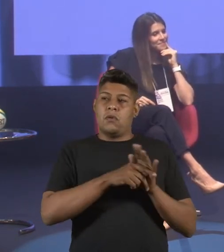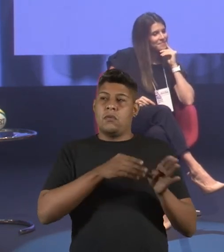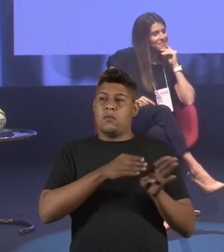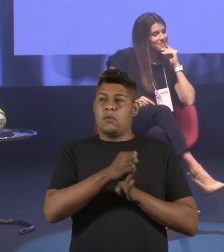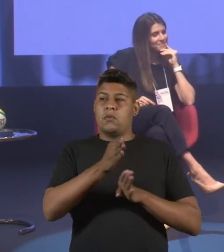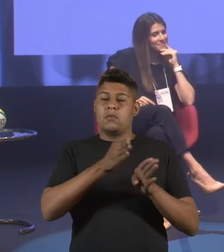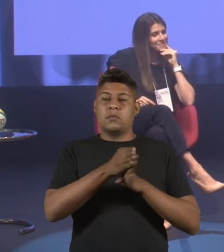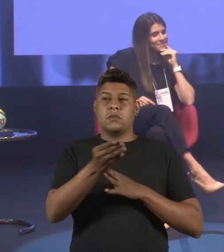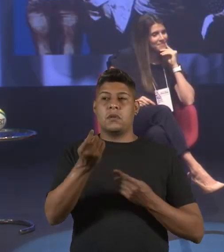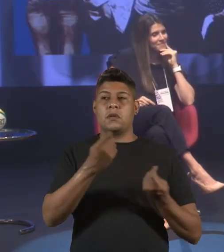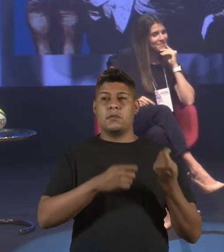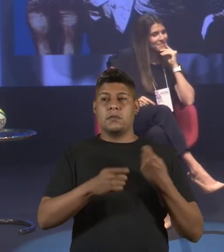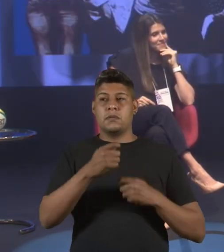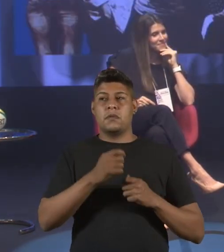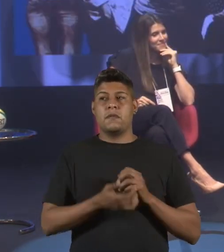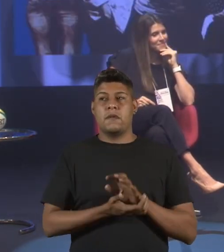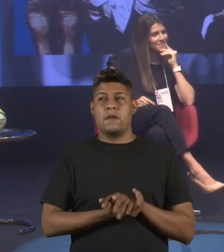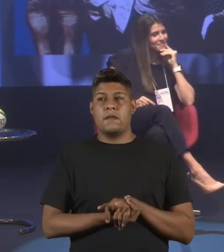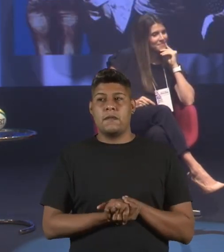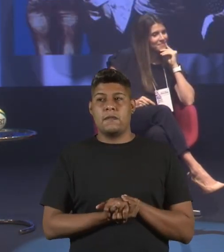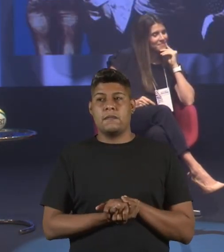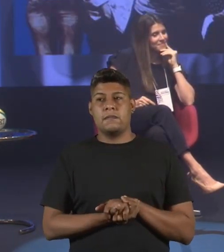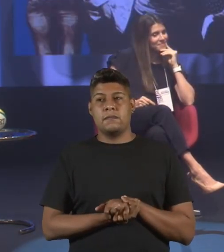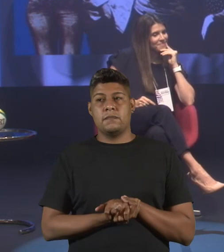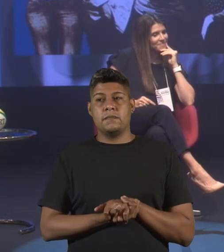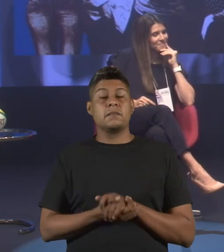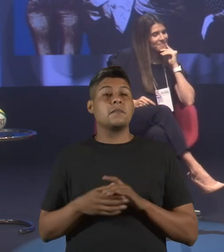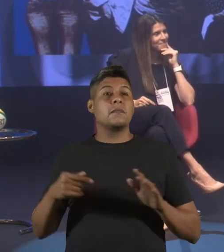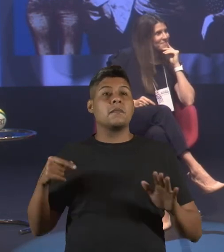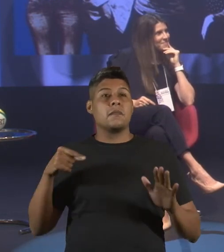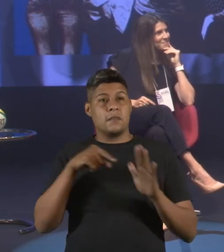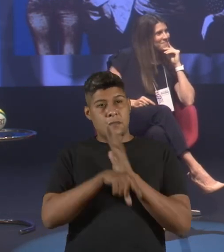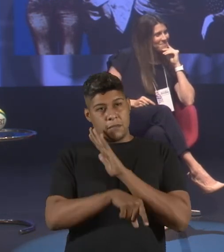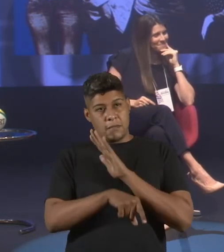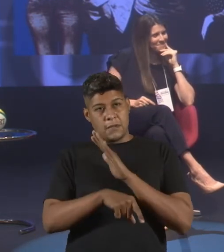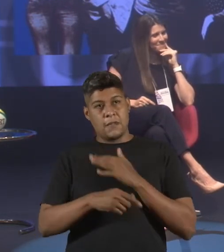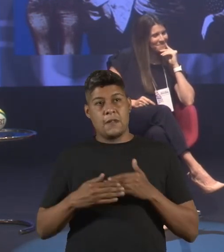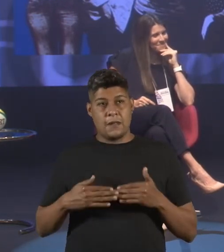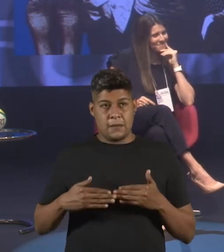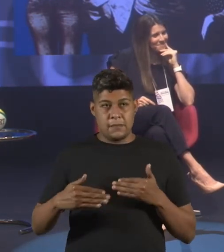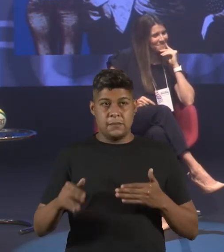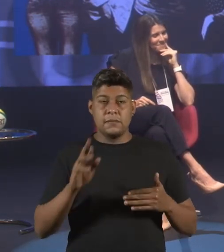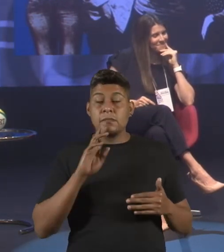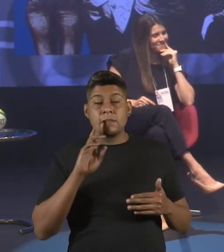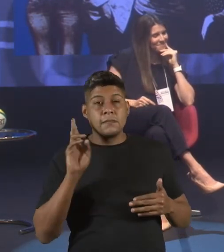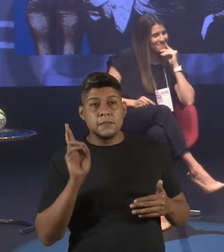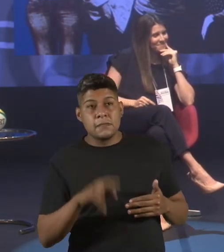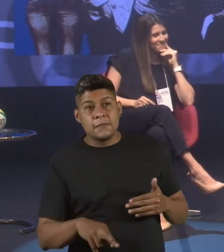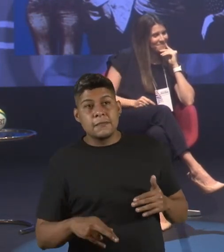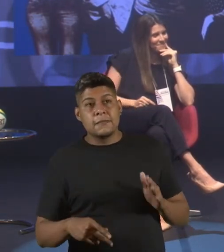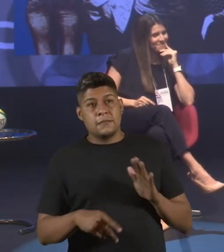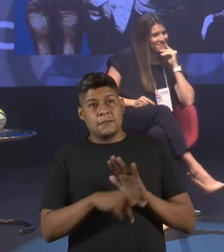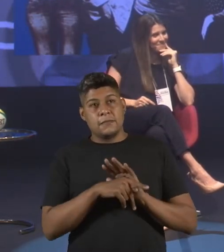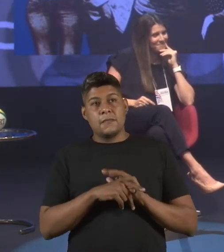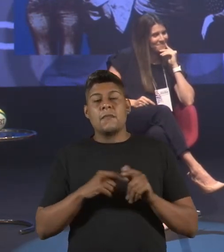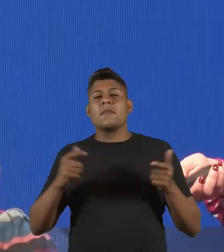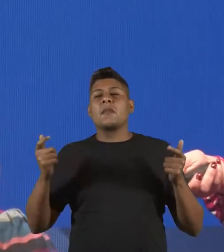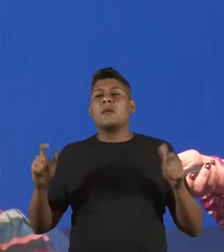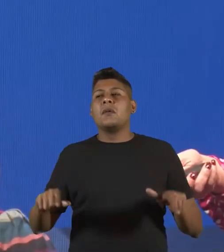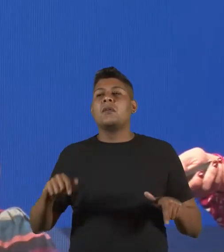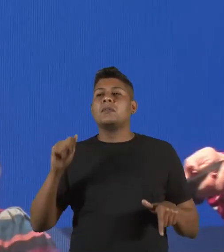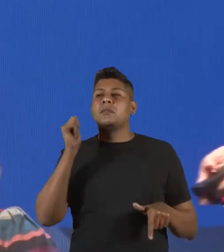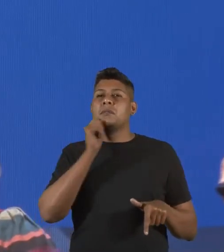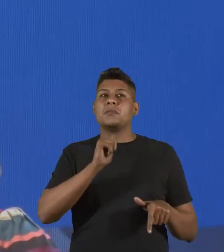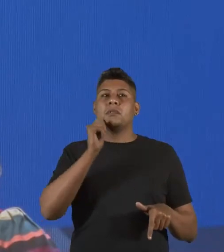Administração. E aí eu deixo a pergunta que a gente vai já já responder no nosso painel. Onde estão as